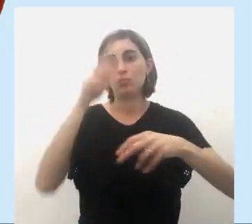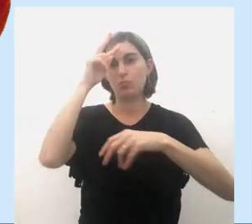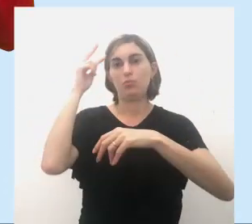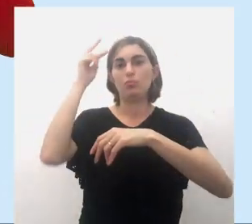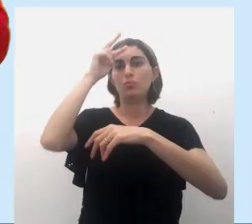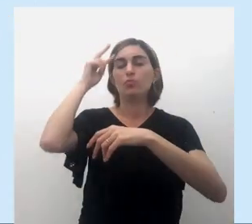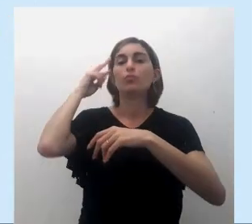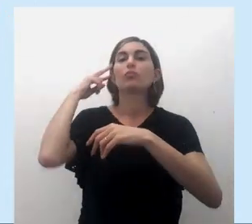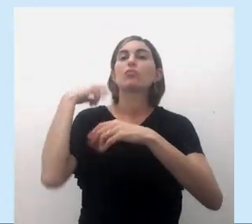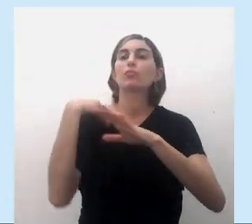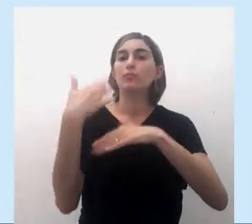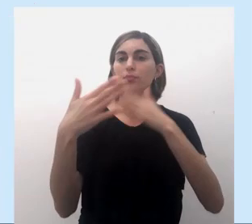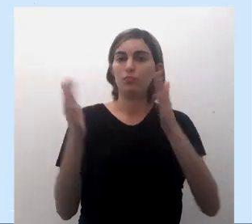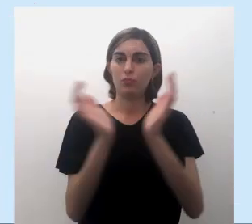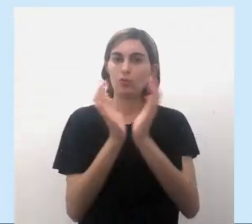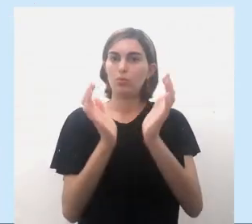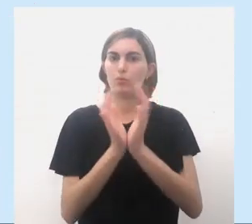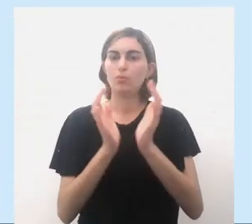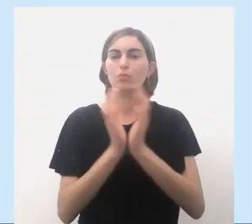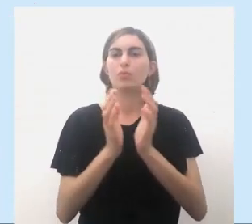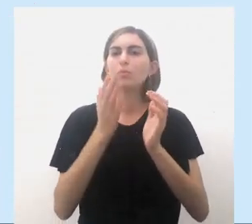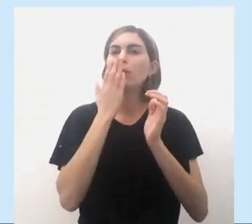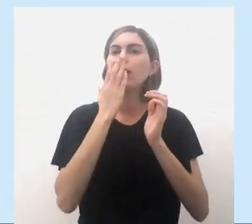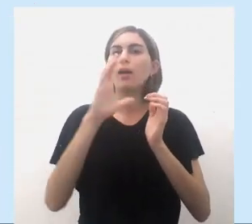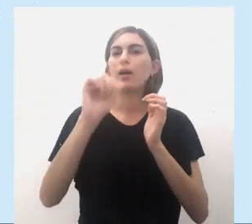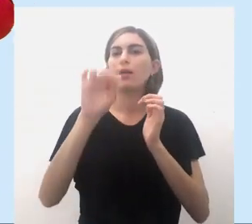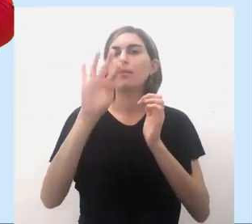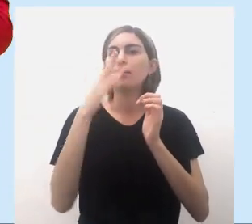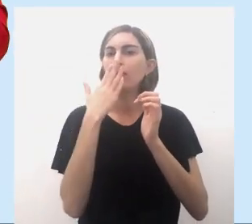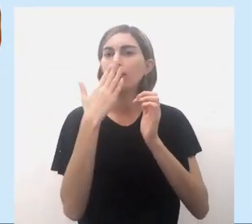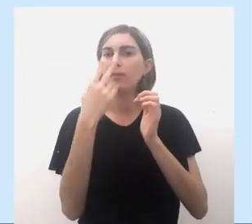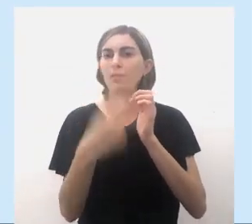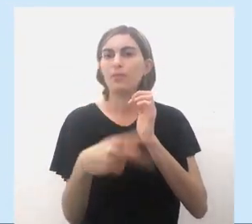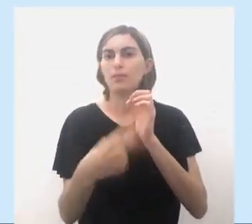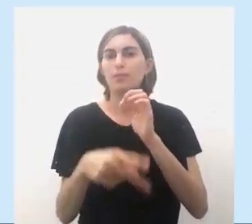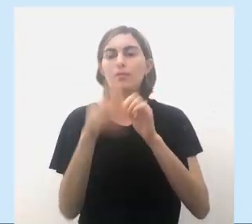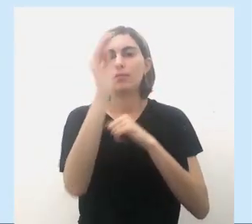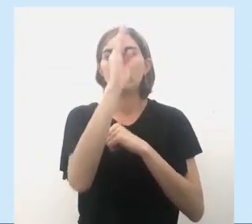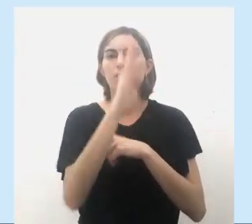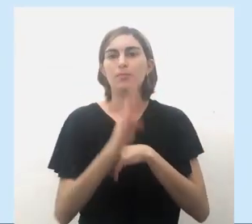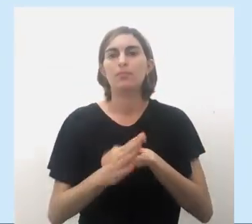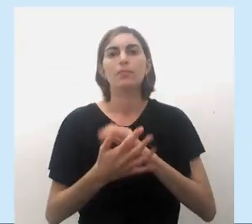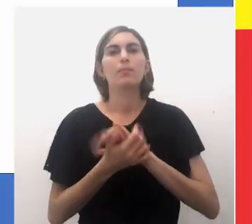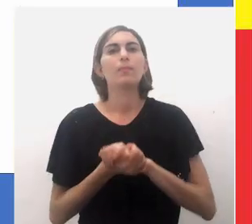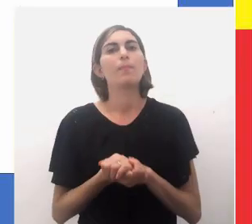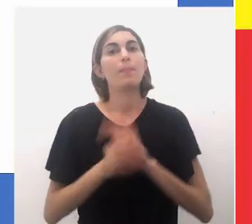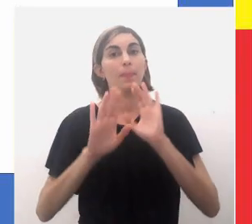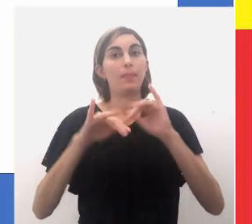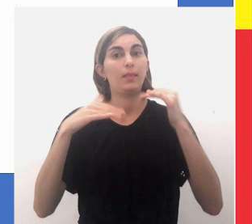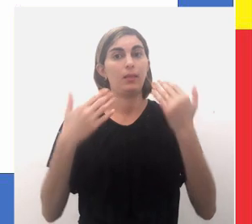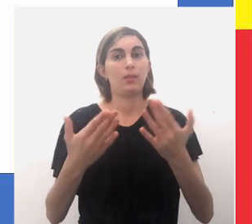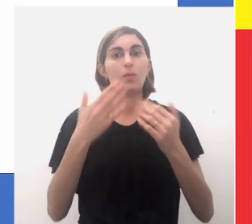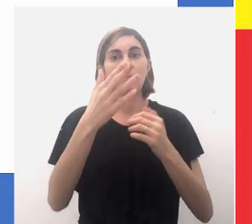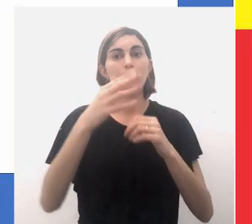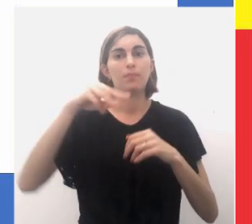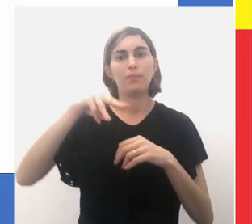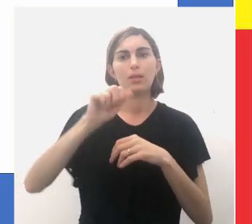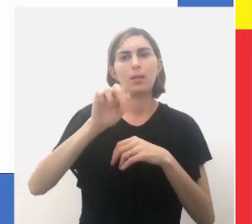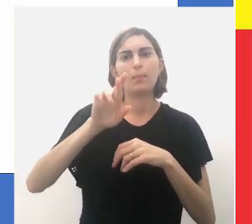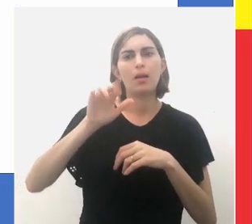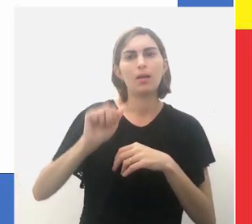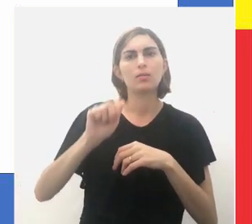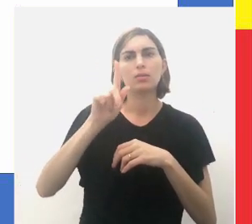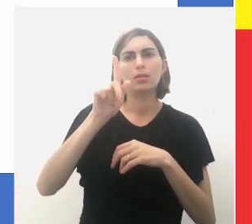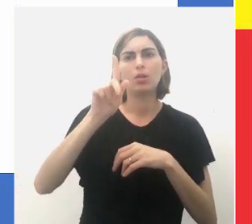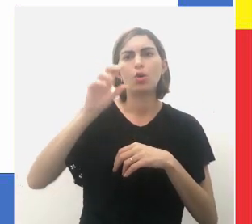história desse primeiro grupo de cativos aqui no Brasil. Beleza? Vamos lá. Então, conforme Márcia